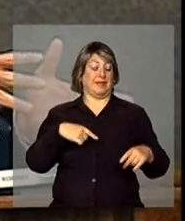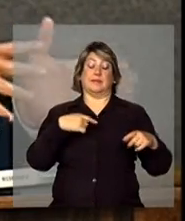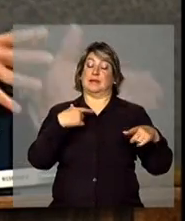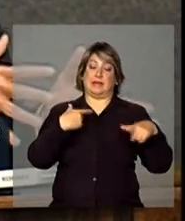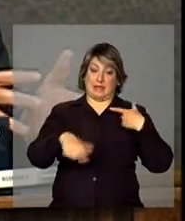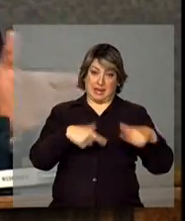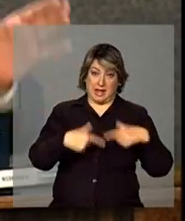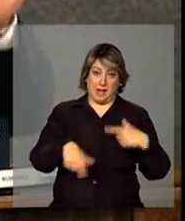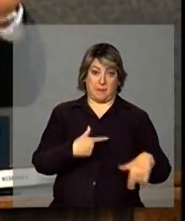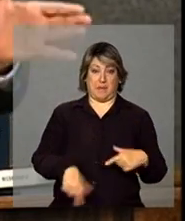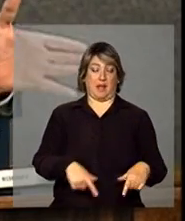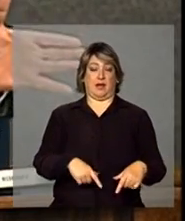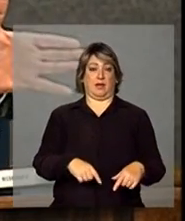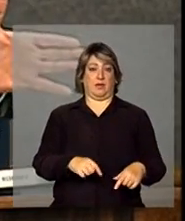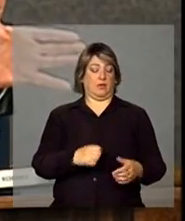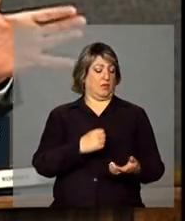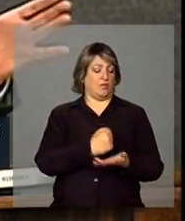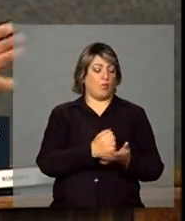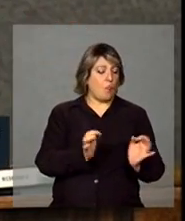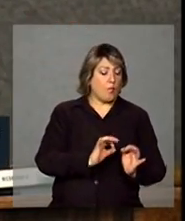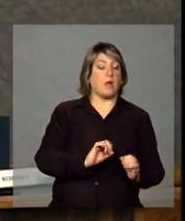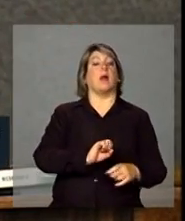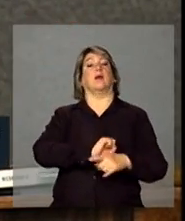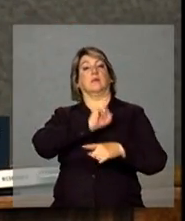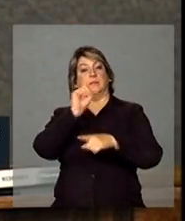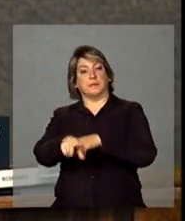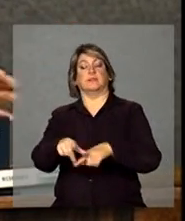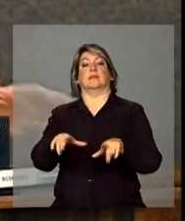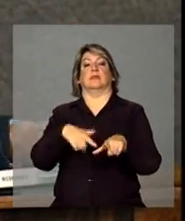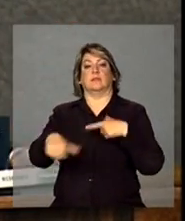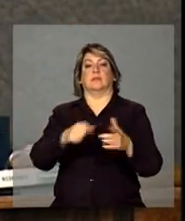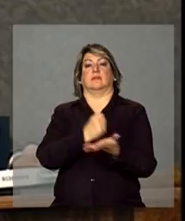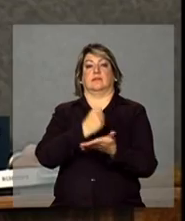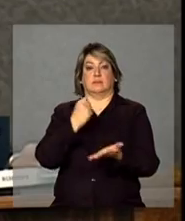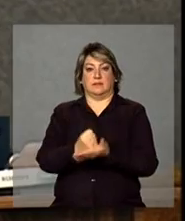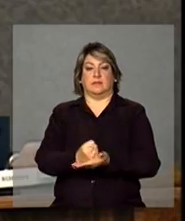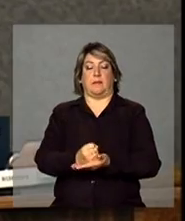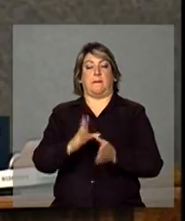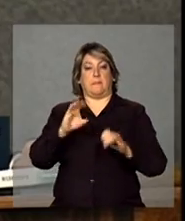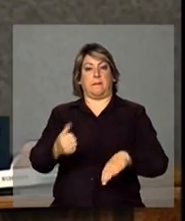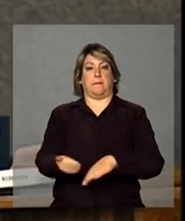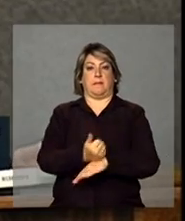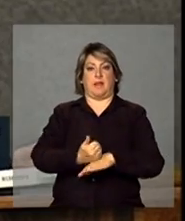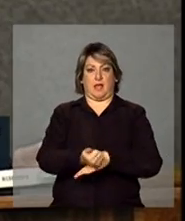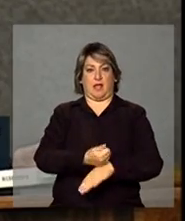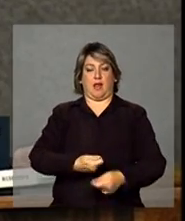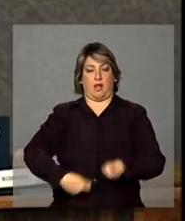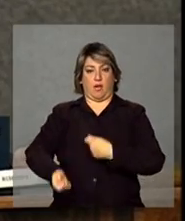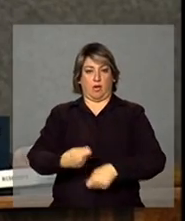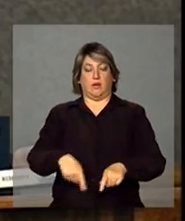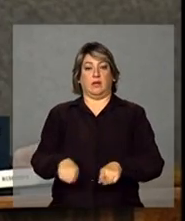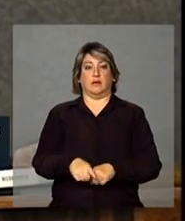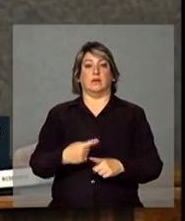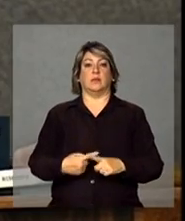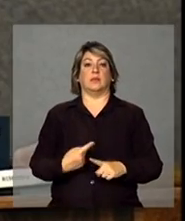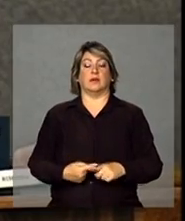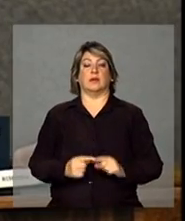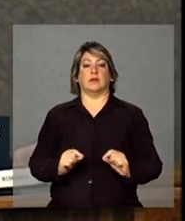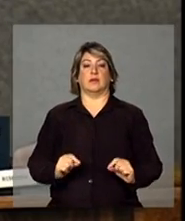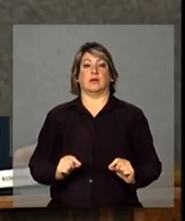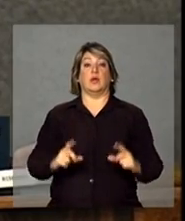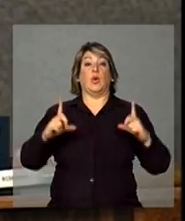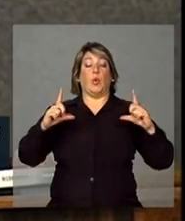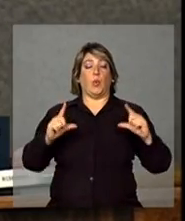subsistência por empregos com carteira e por negócios melhores. Ou seja, está diminuindo a qualidade, está